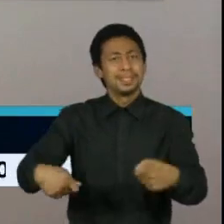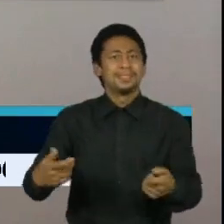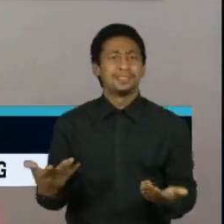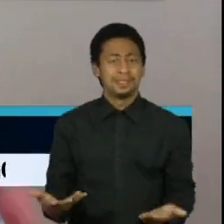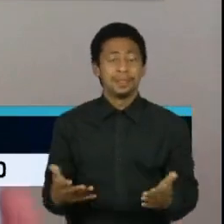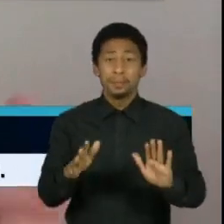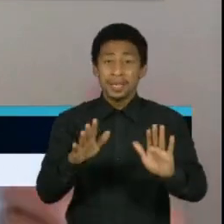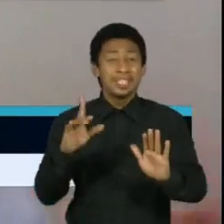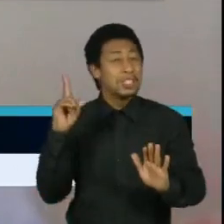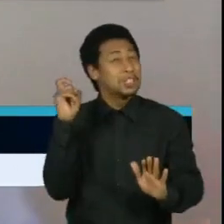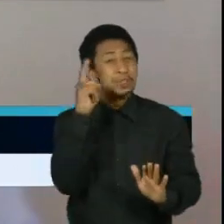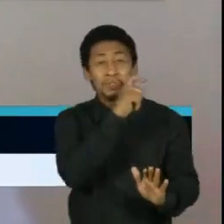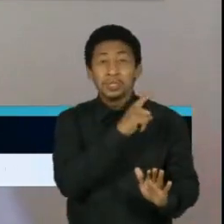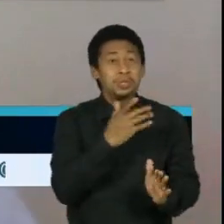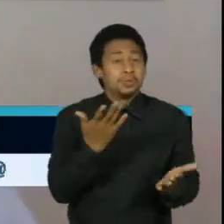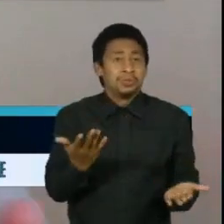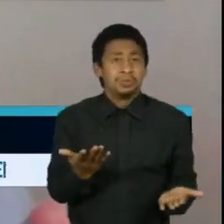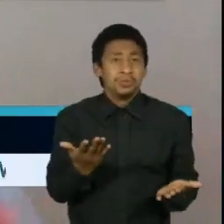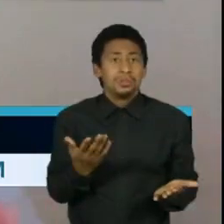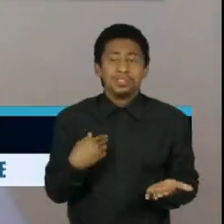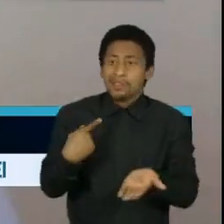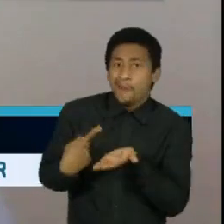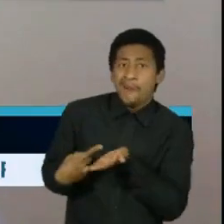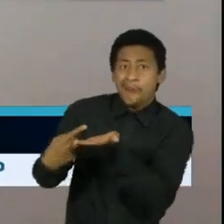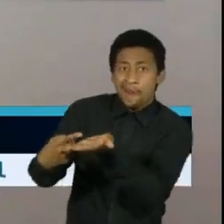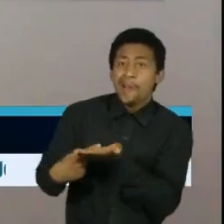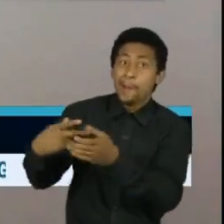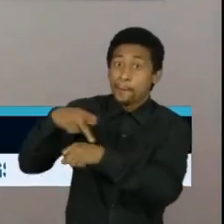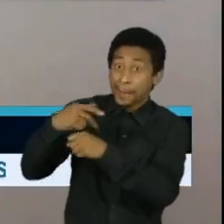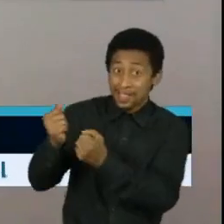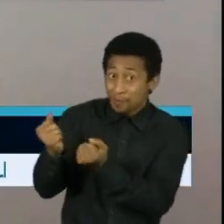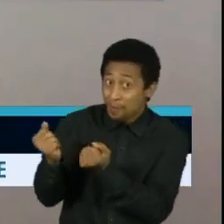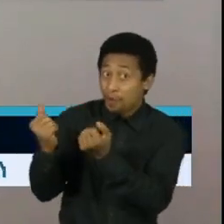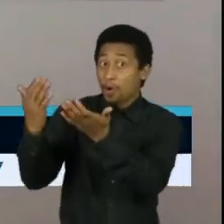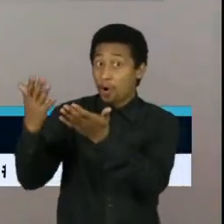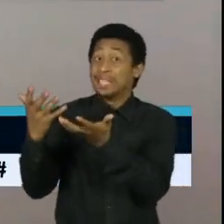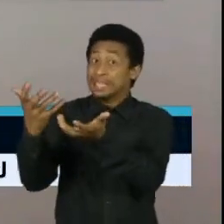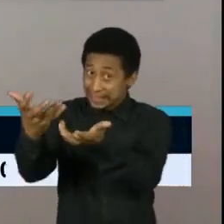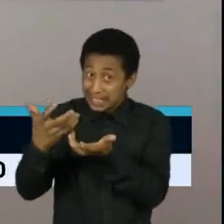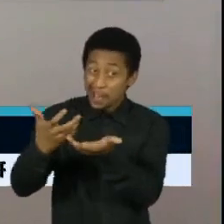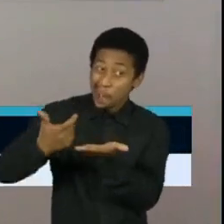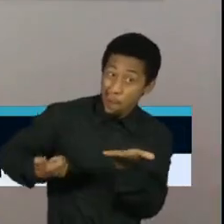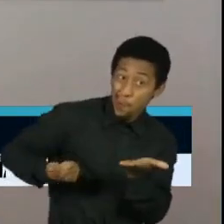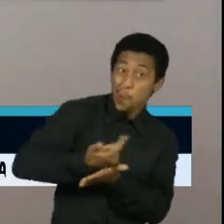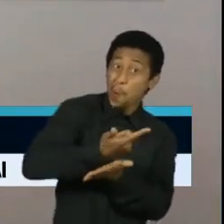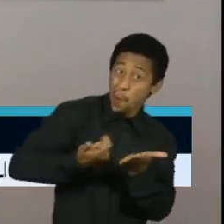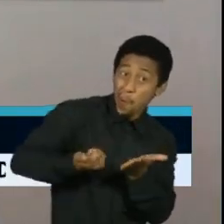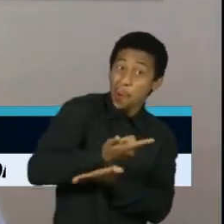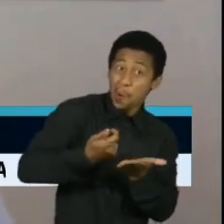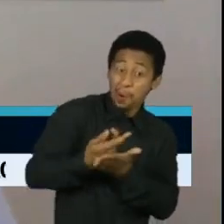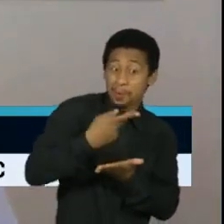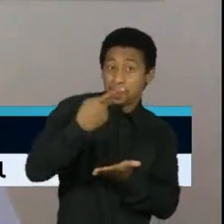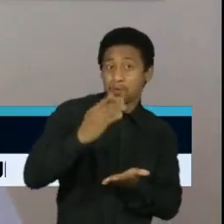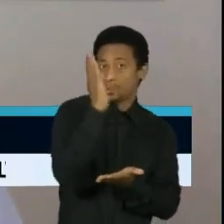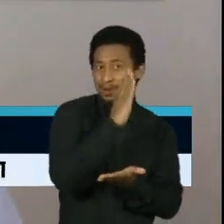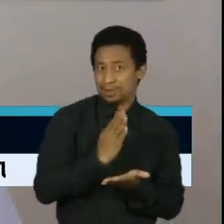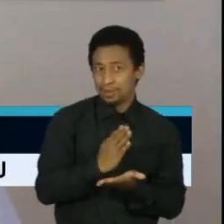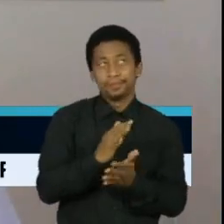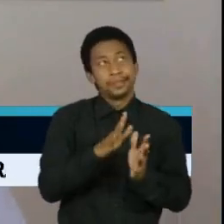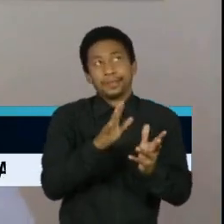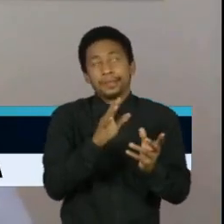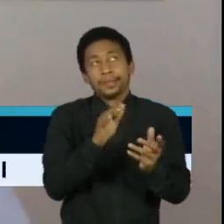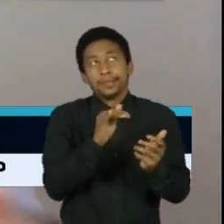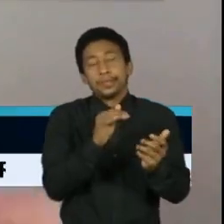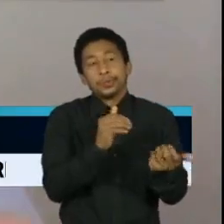um conjunto de nações, de compradores, que consiga substituir, mesmo que seja uma